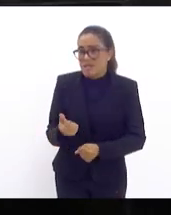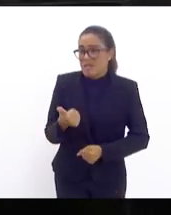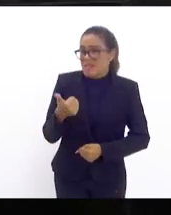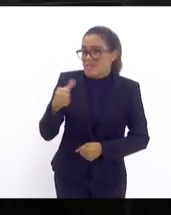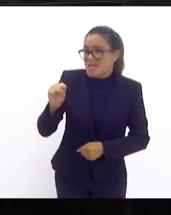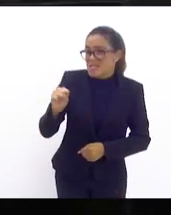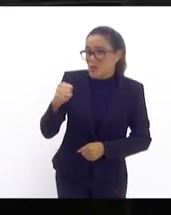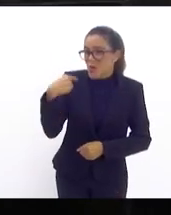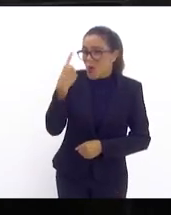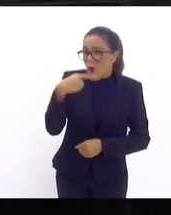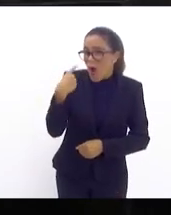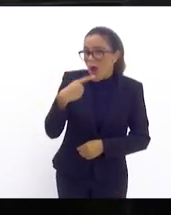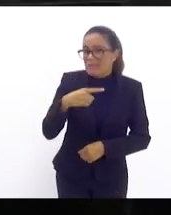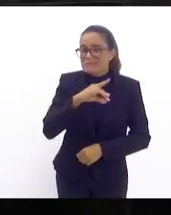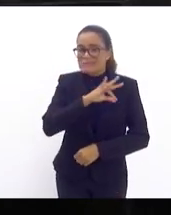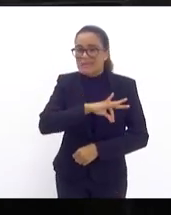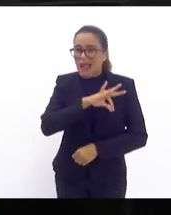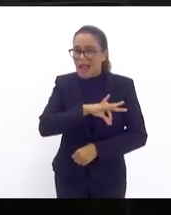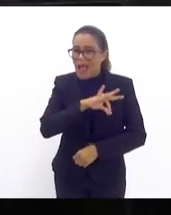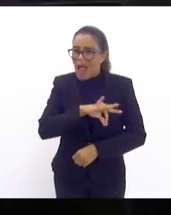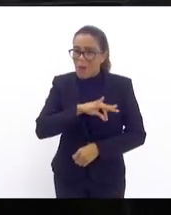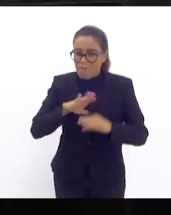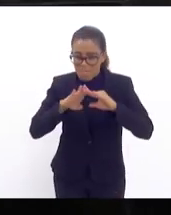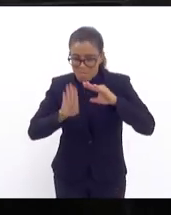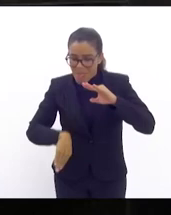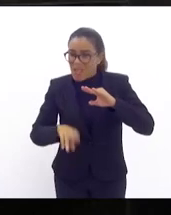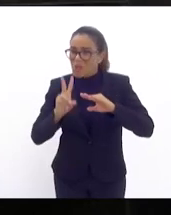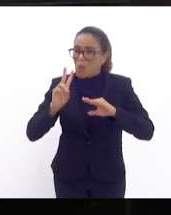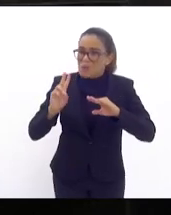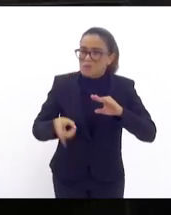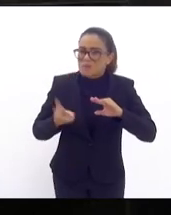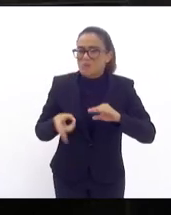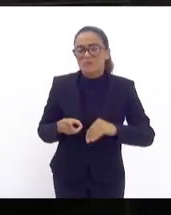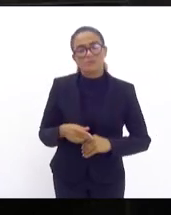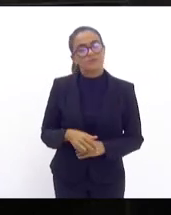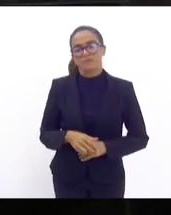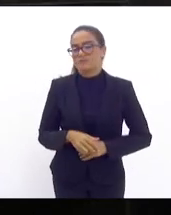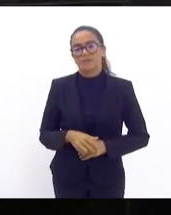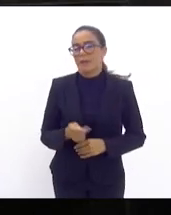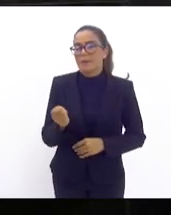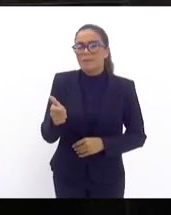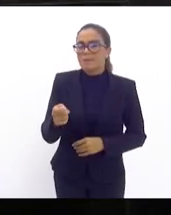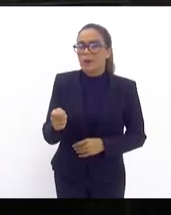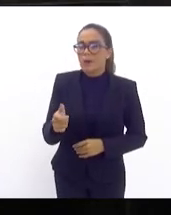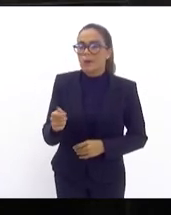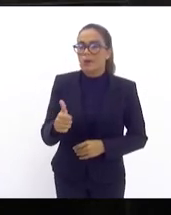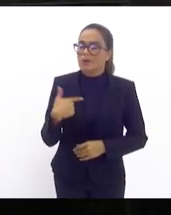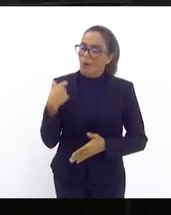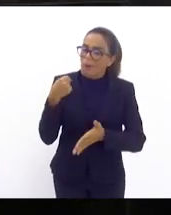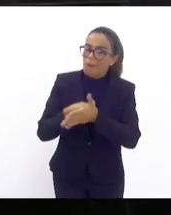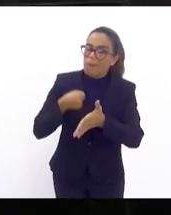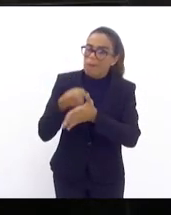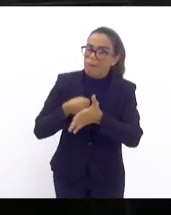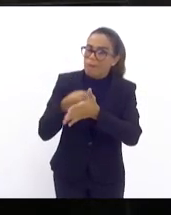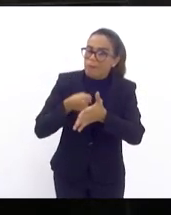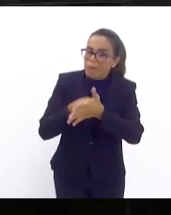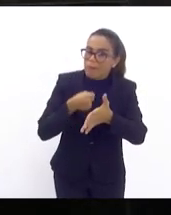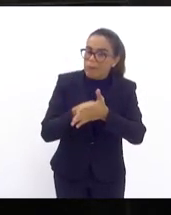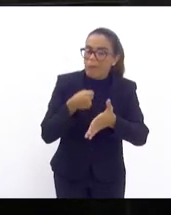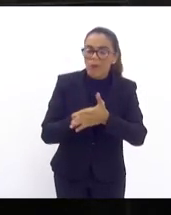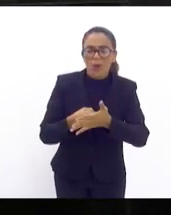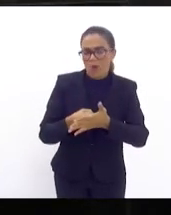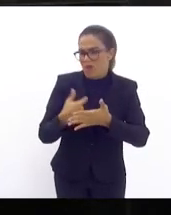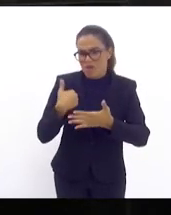receba menos do que 2 mil reais. É muito pouco. E a gente vem tendo essa luta de uma maneira muito